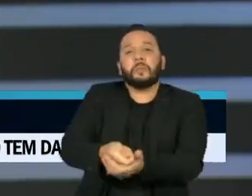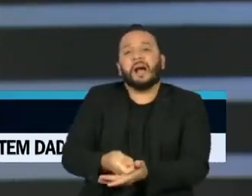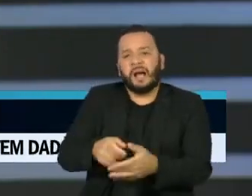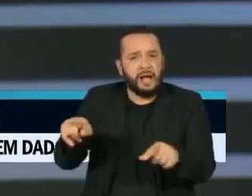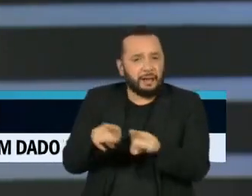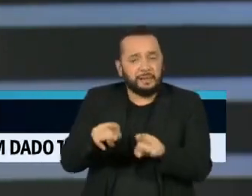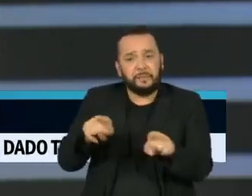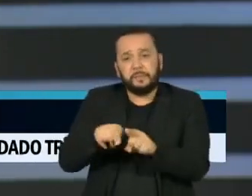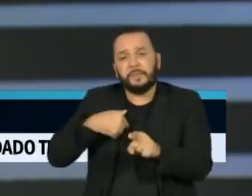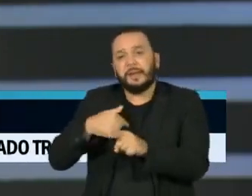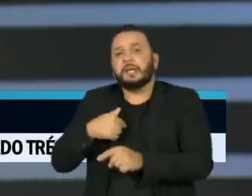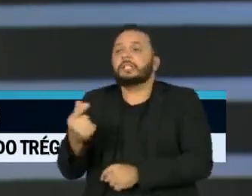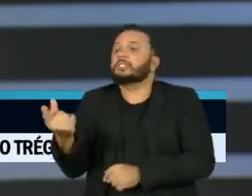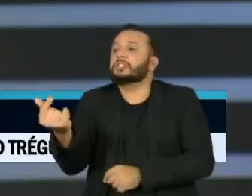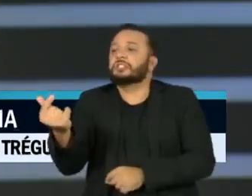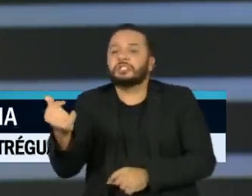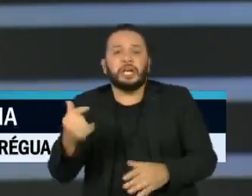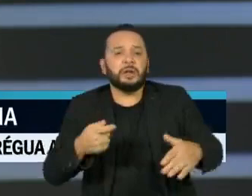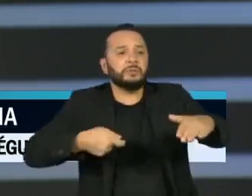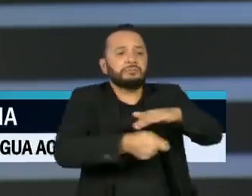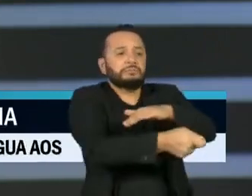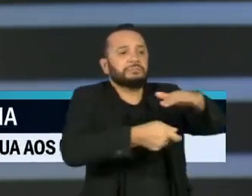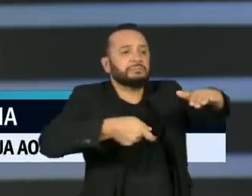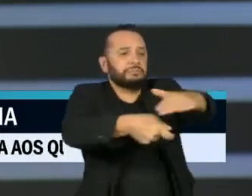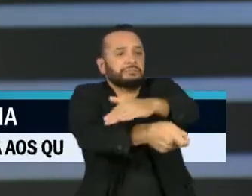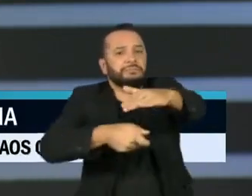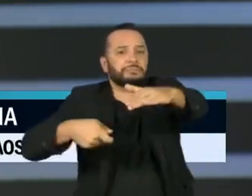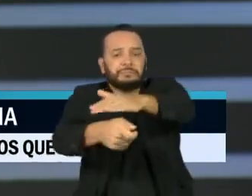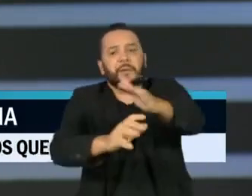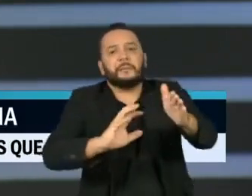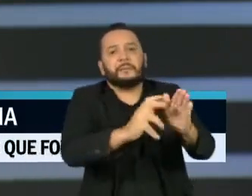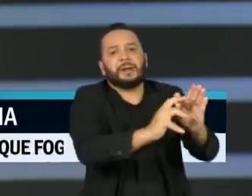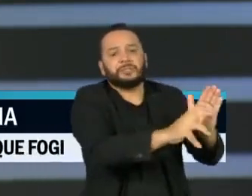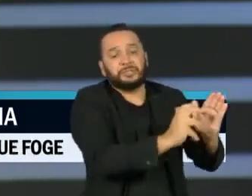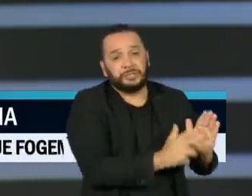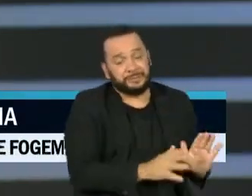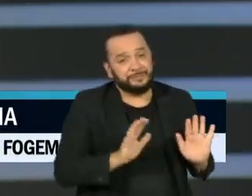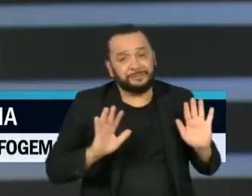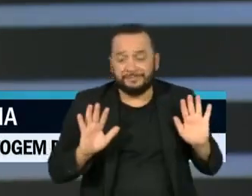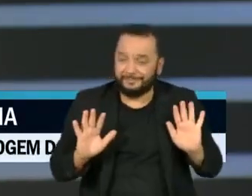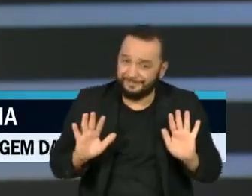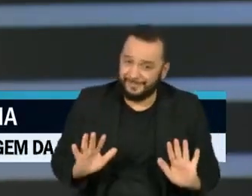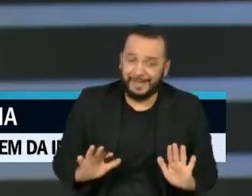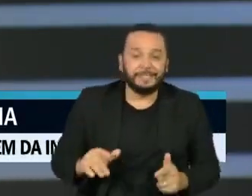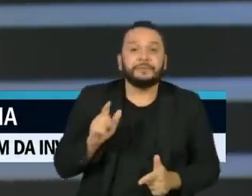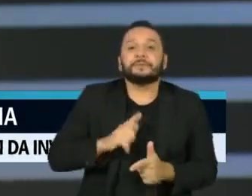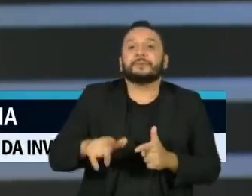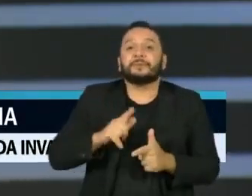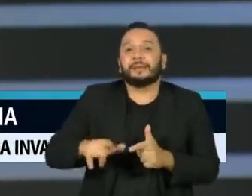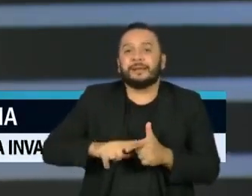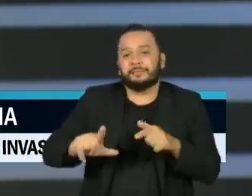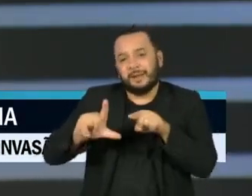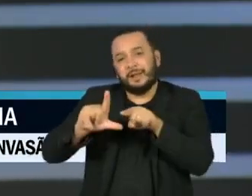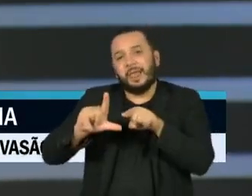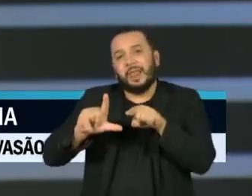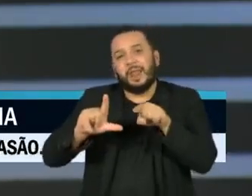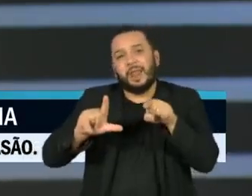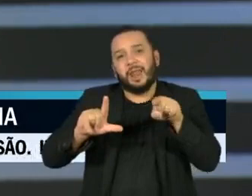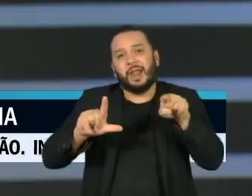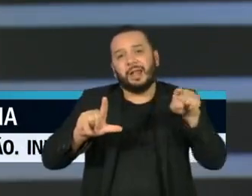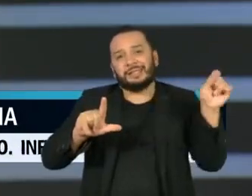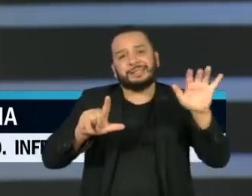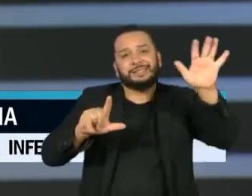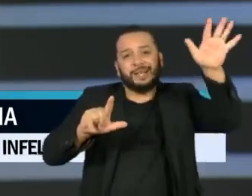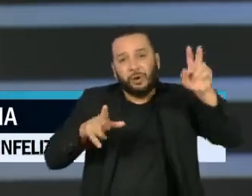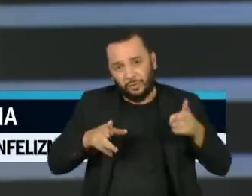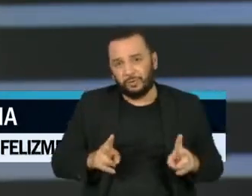Então, ele foi resolvendo os problemas eleitorais que ele tinha, mas esse da inflação é um que segue e que pode comprometer